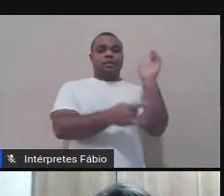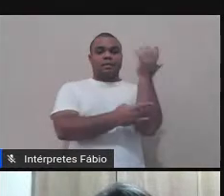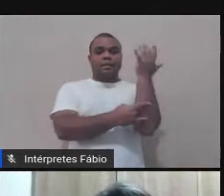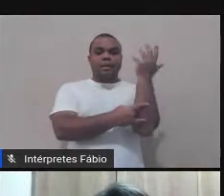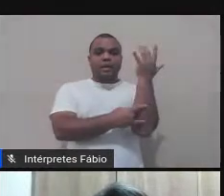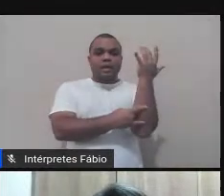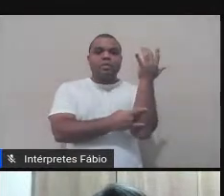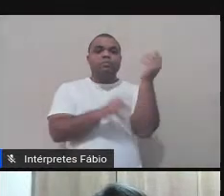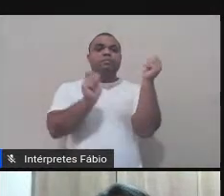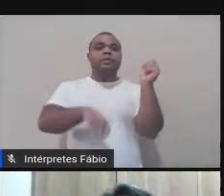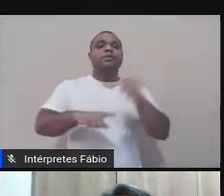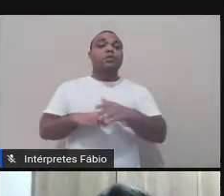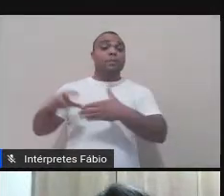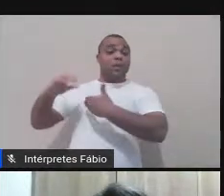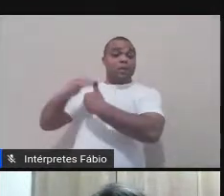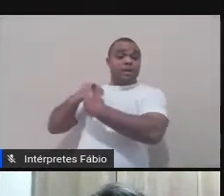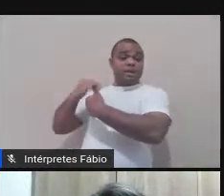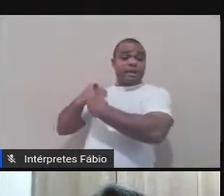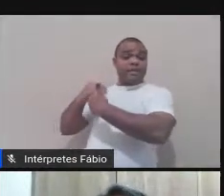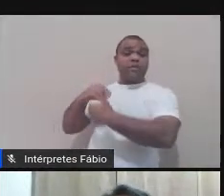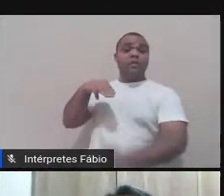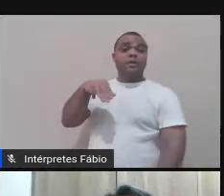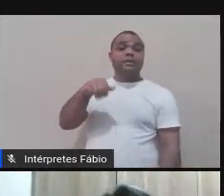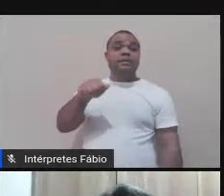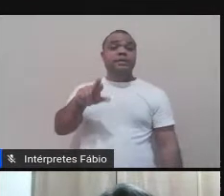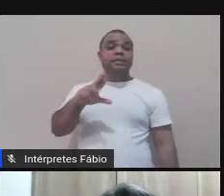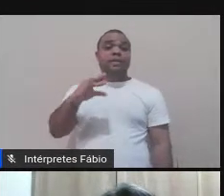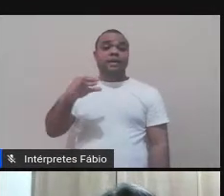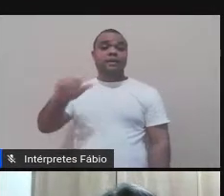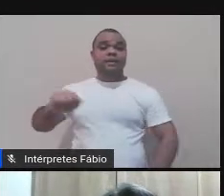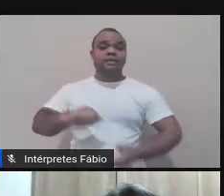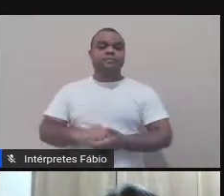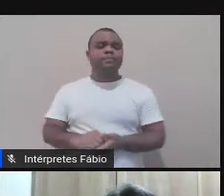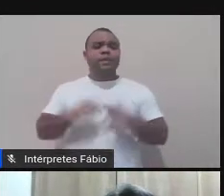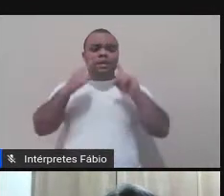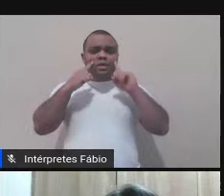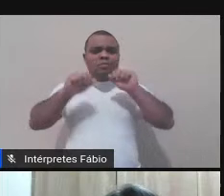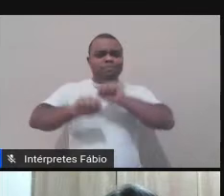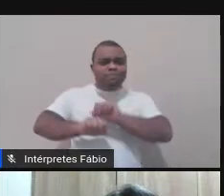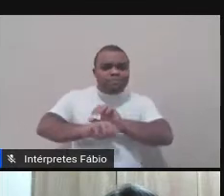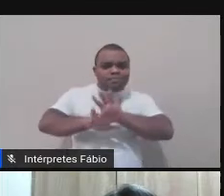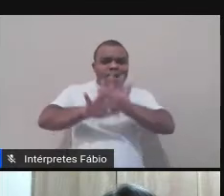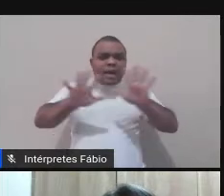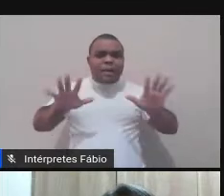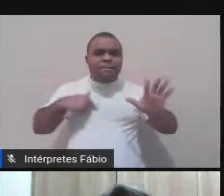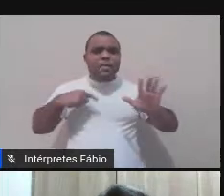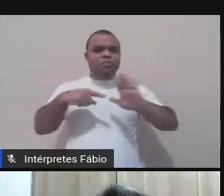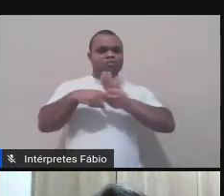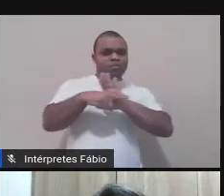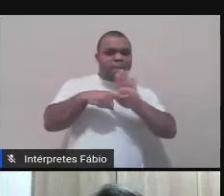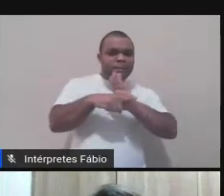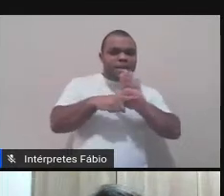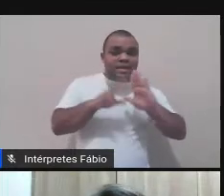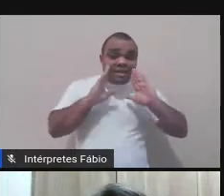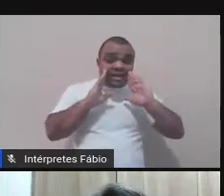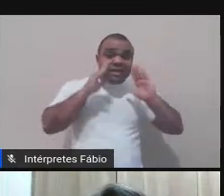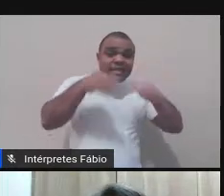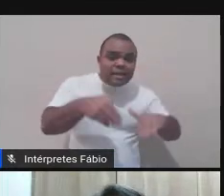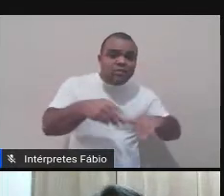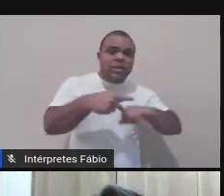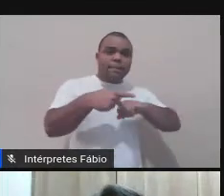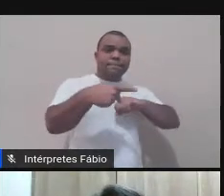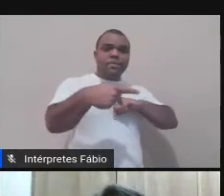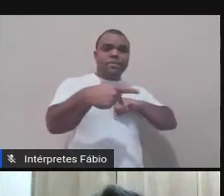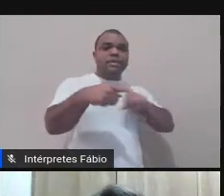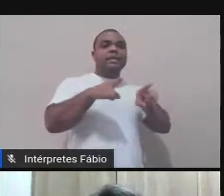buscamos estabelecer uma maior integração entre a pesquisa empreendida no âmbito da pós-graduação e o seu ensino nos